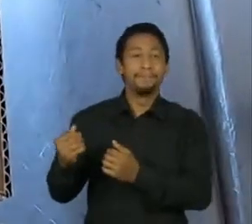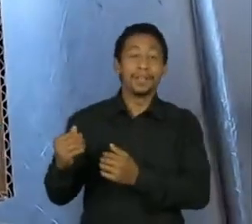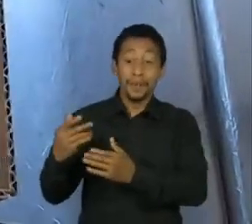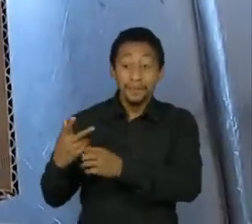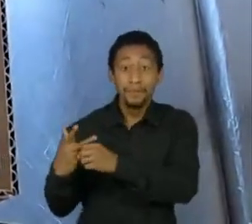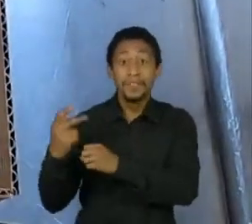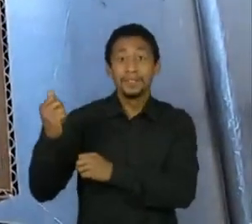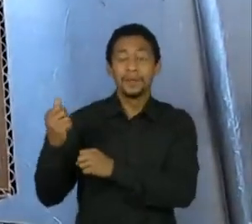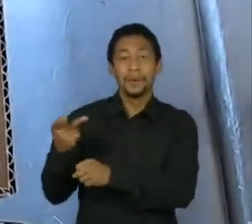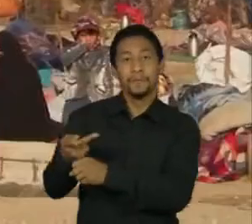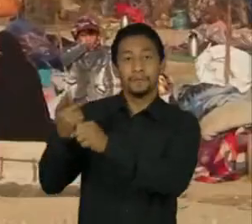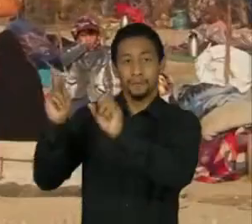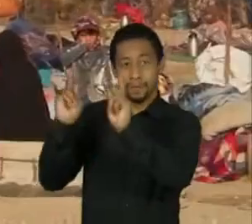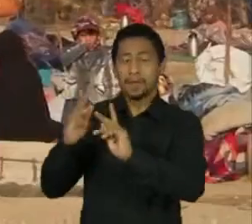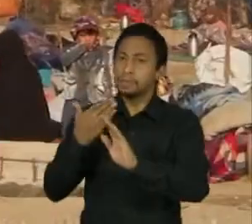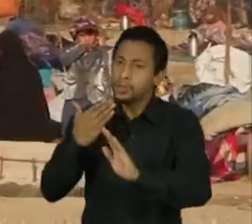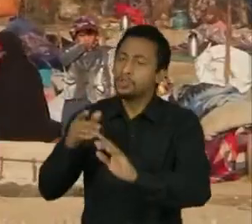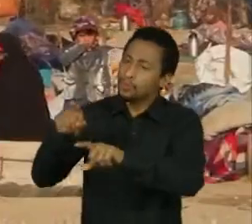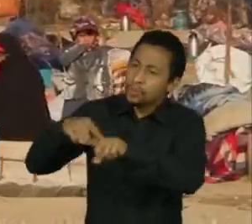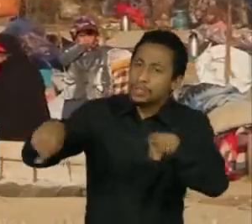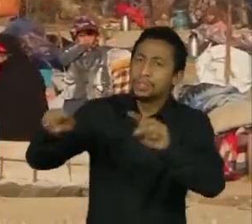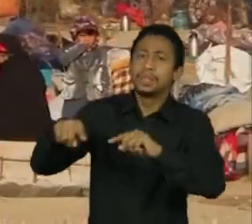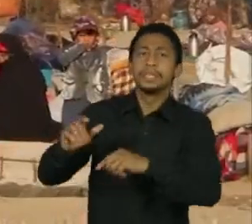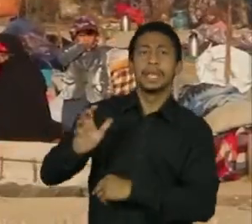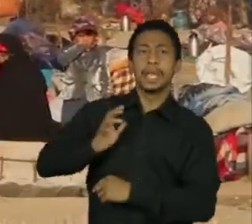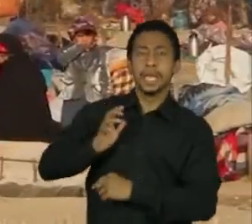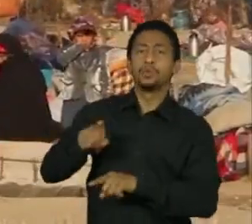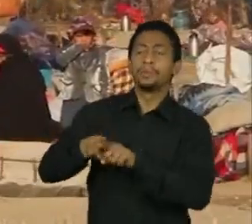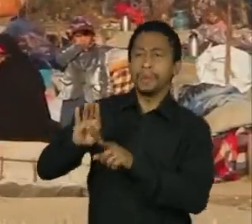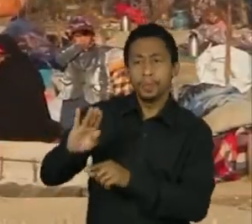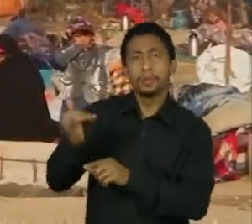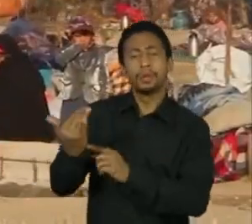pediu mais engajamento dos ricos e bilionários na solução dos problemas do mundo.